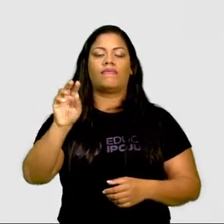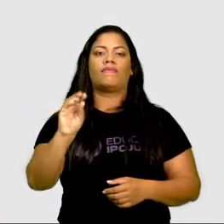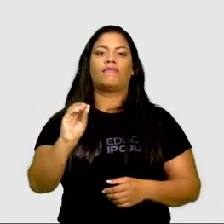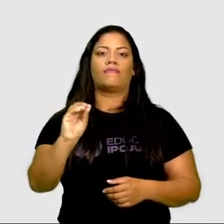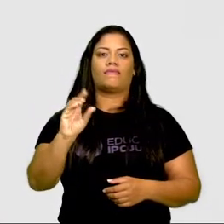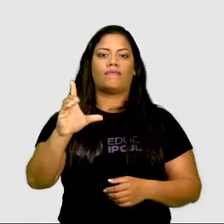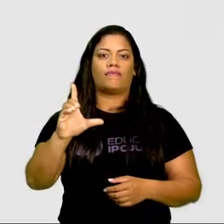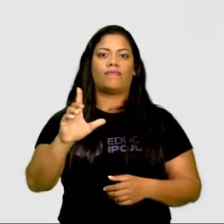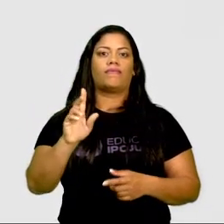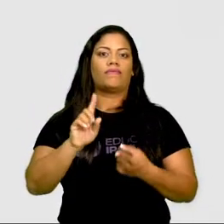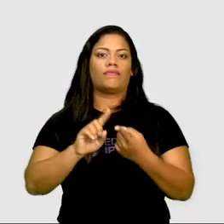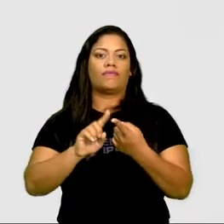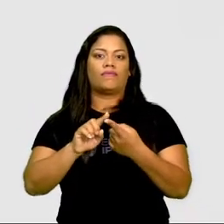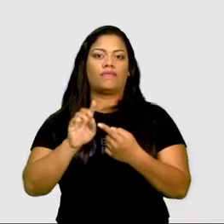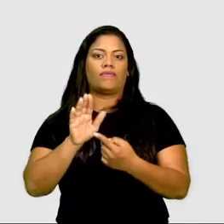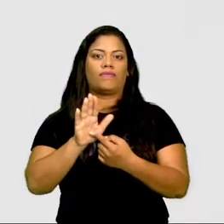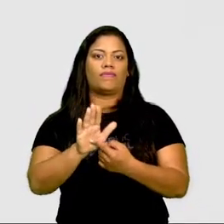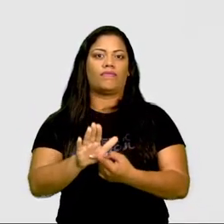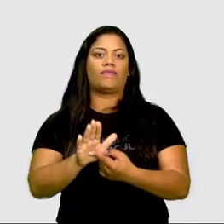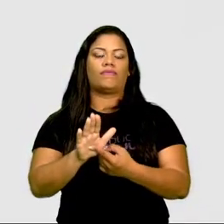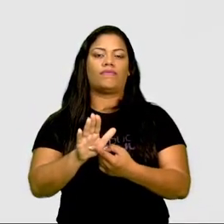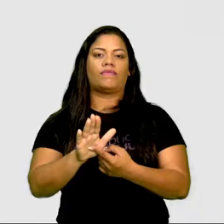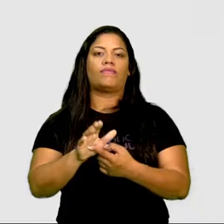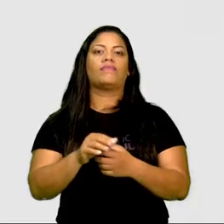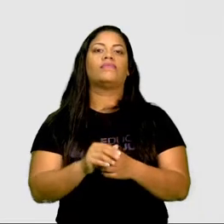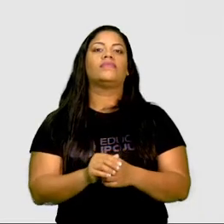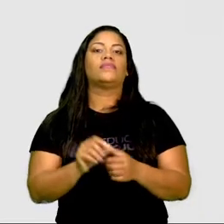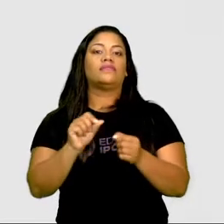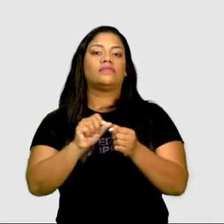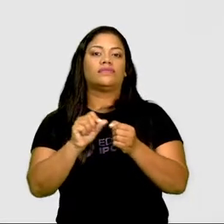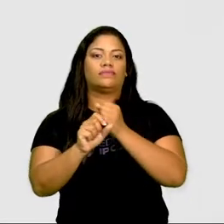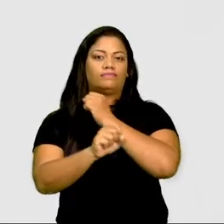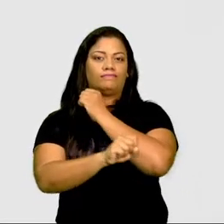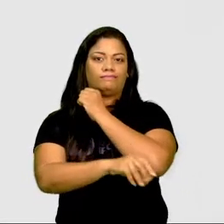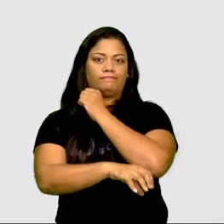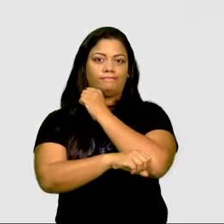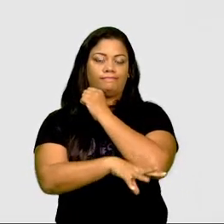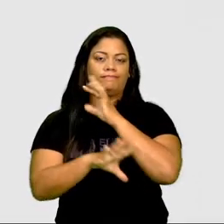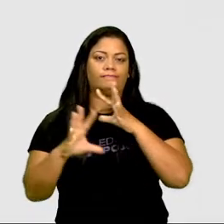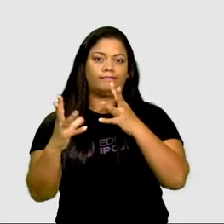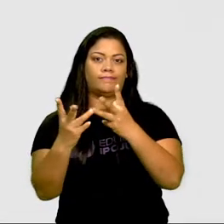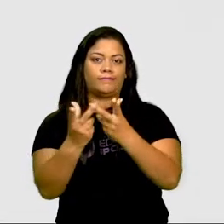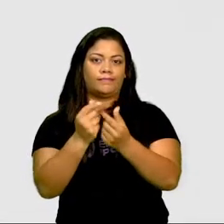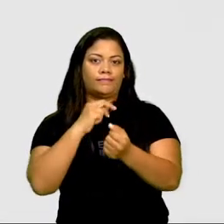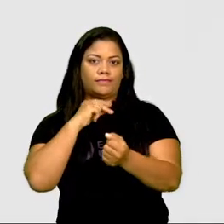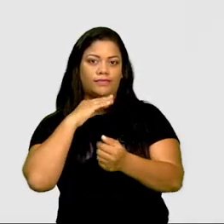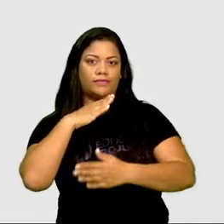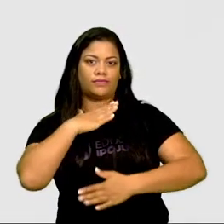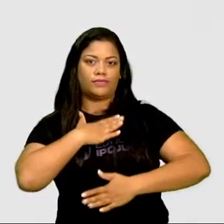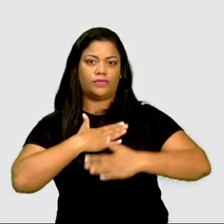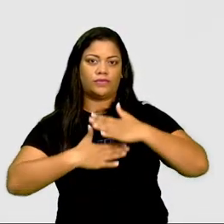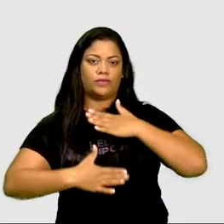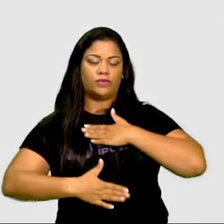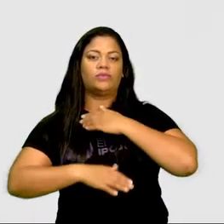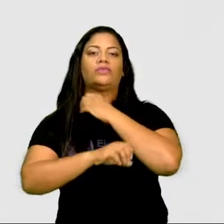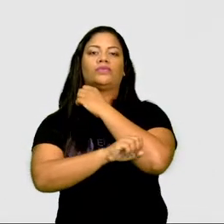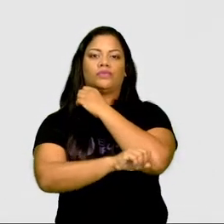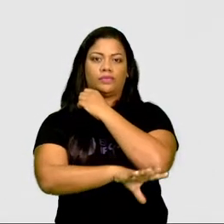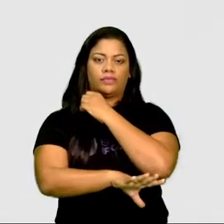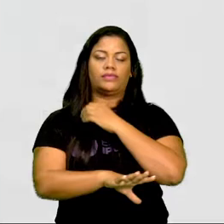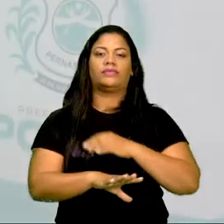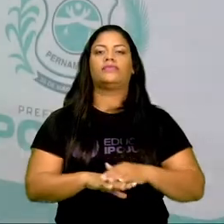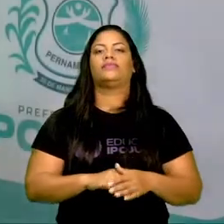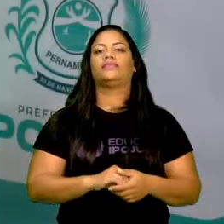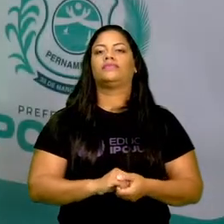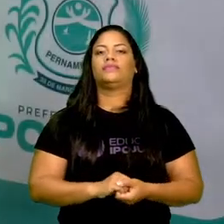se abre para o exterior do ânus, onde as fezes, elas são eliminadas. Então, tudo que não serve para o corpo é eliminado